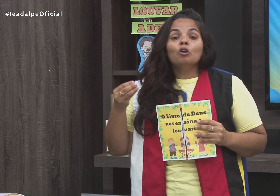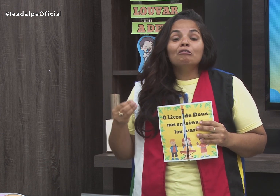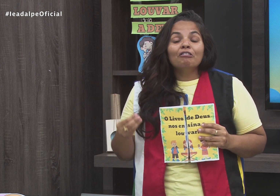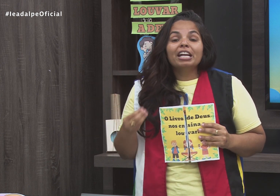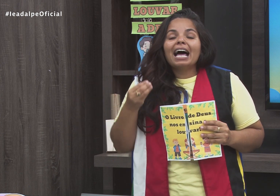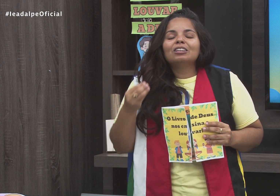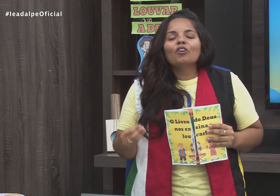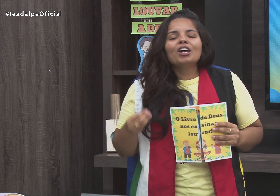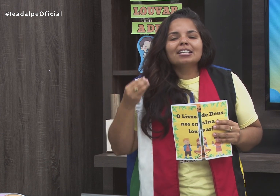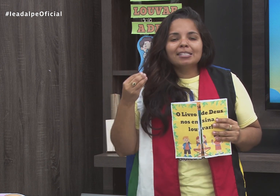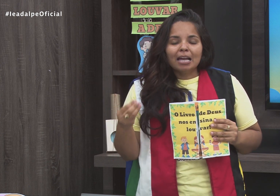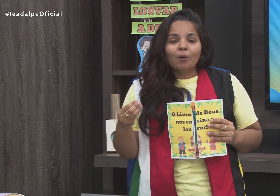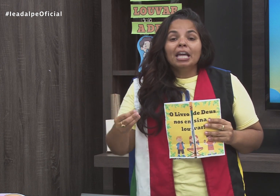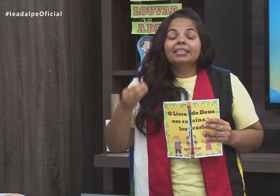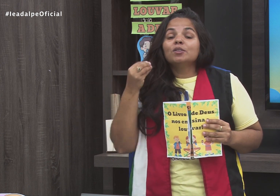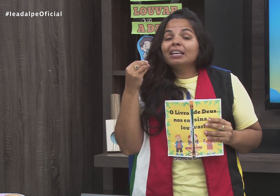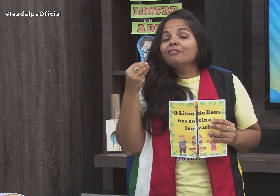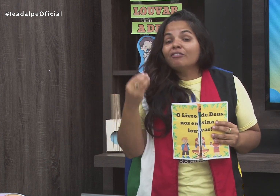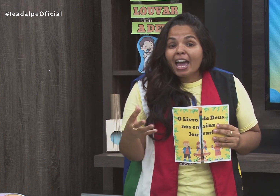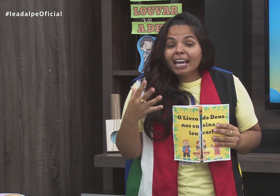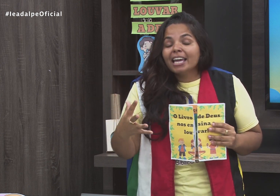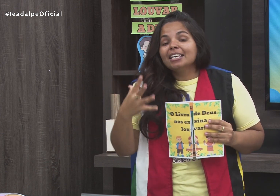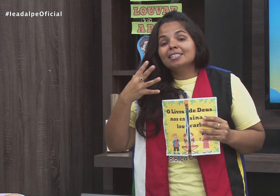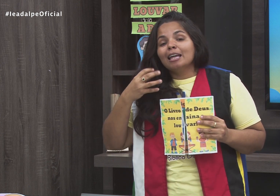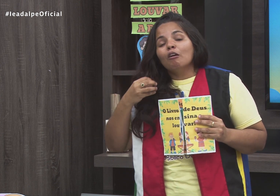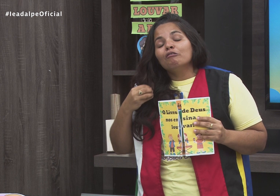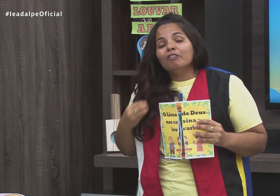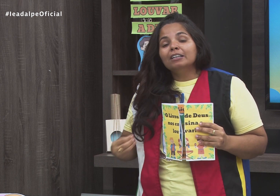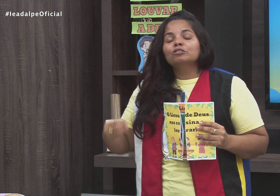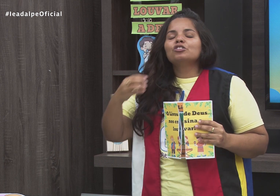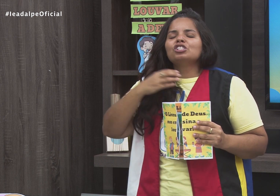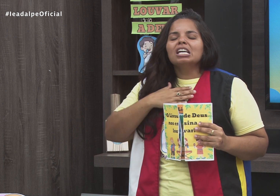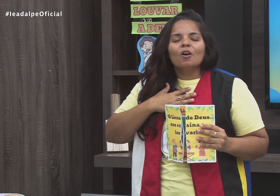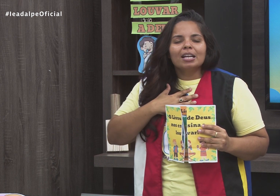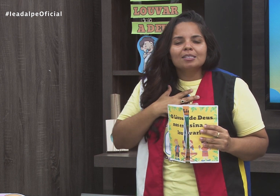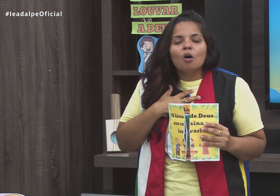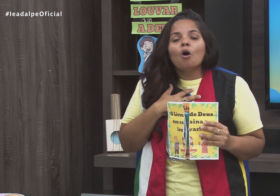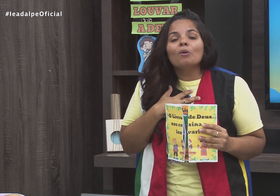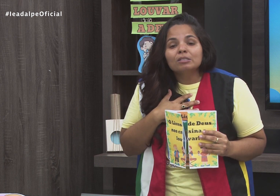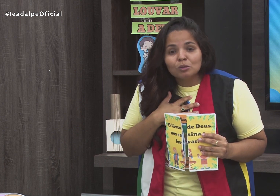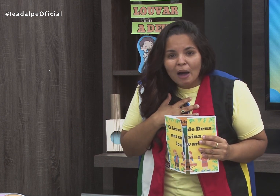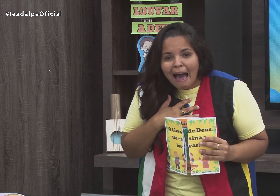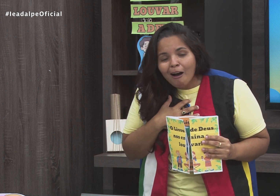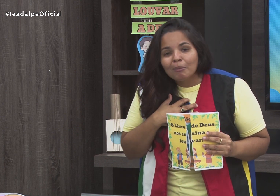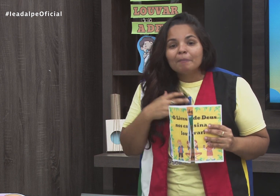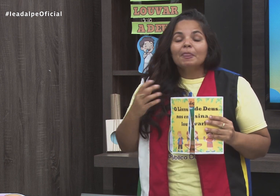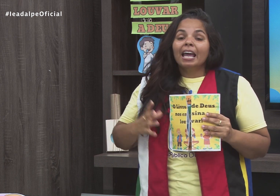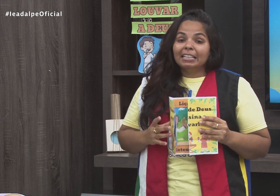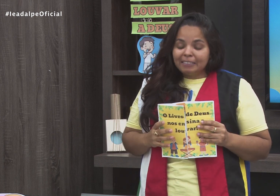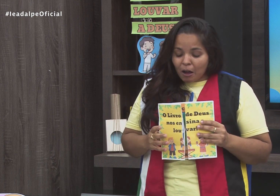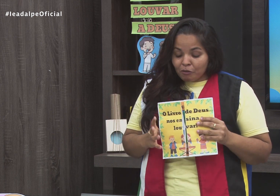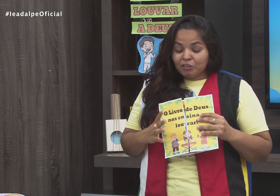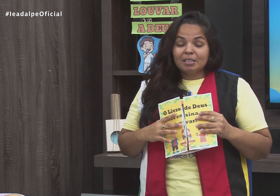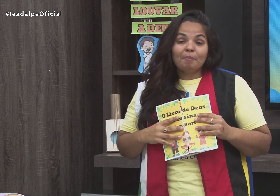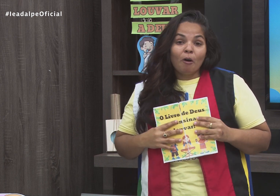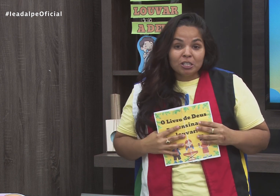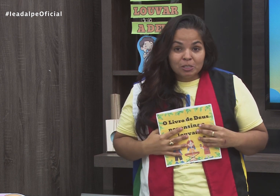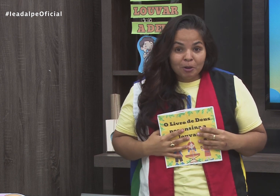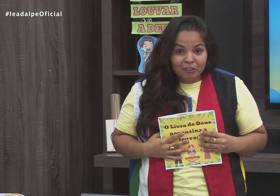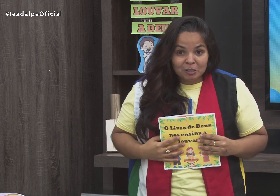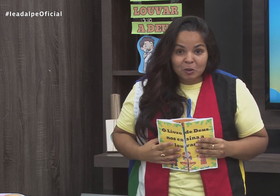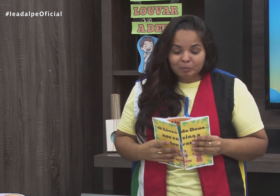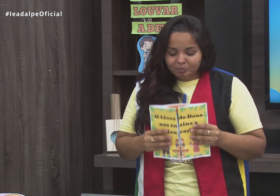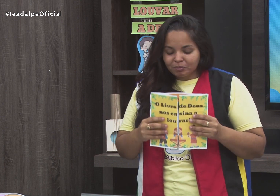não. O louvor é a adoração. Deus, Ele vê aquele que está louvando de coração com a sua alma. Então, você